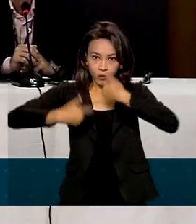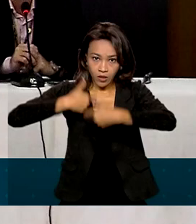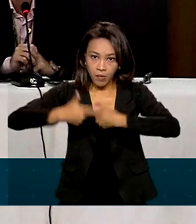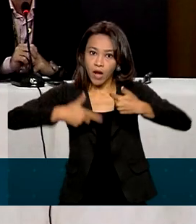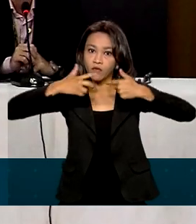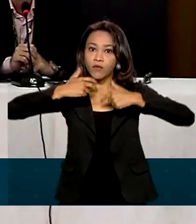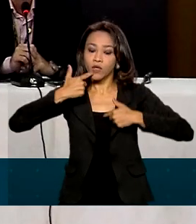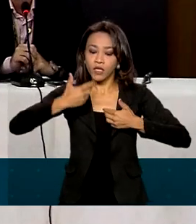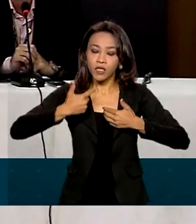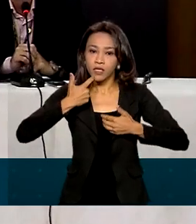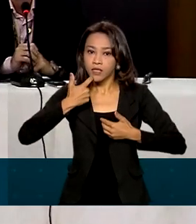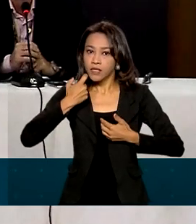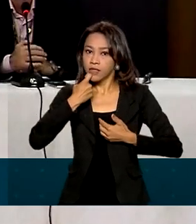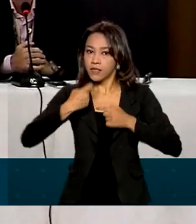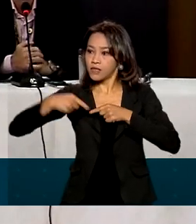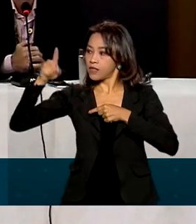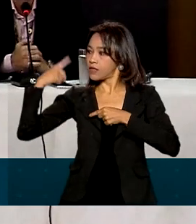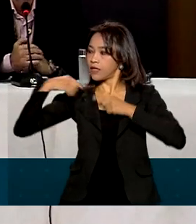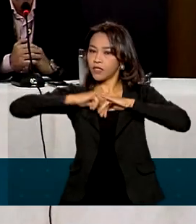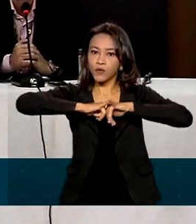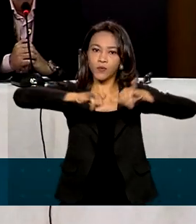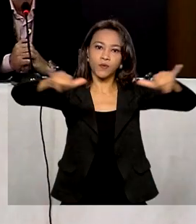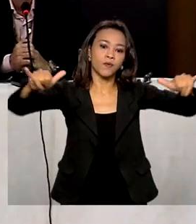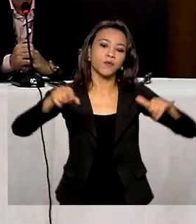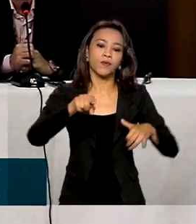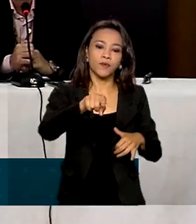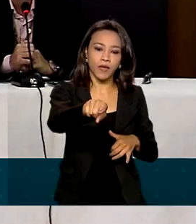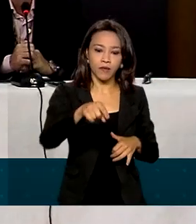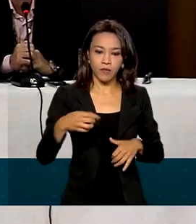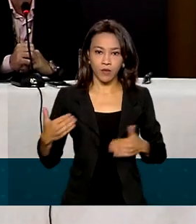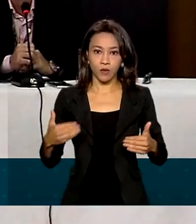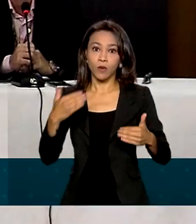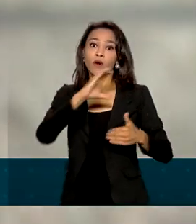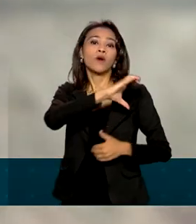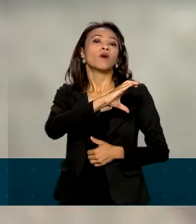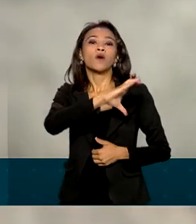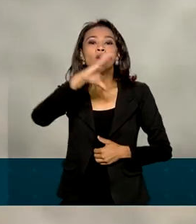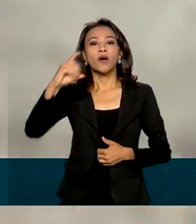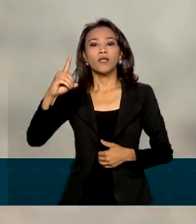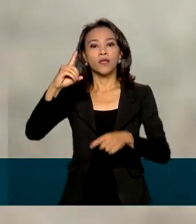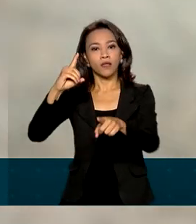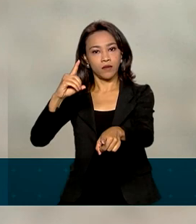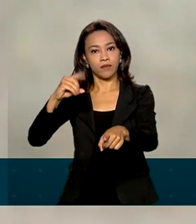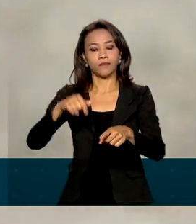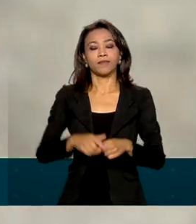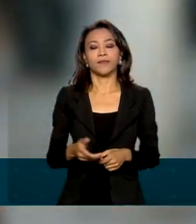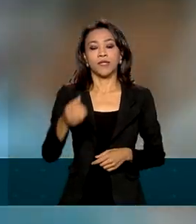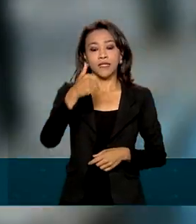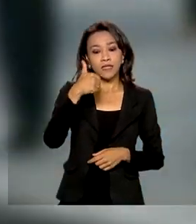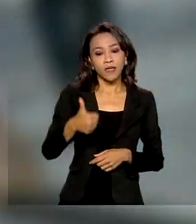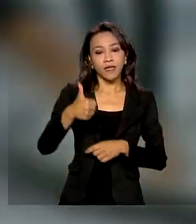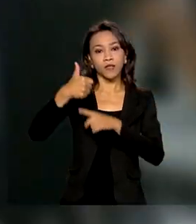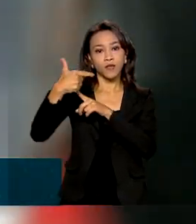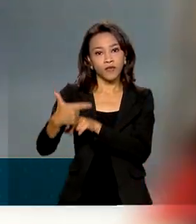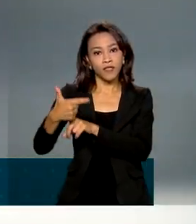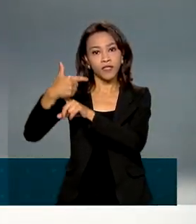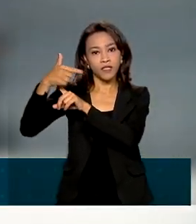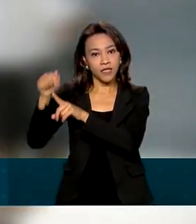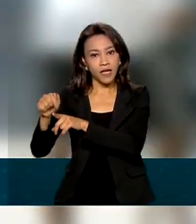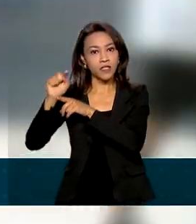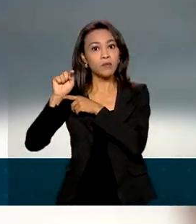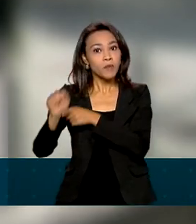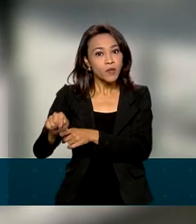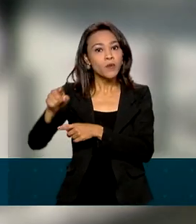-feira pelo Ministério da Justiça e Segurança Pública, que coordenou a ação. Cerca de 127 mil mulheres